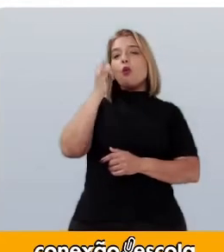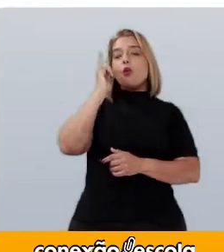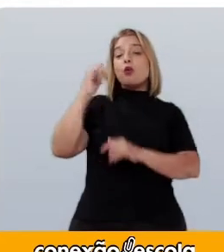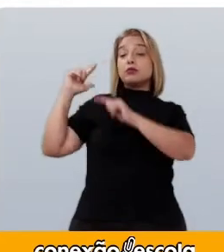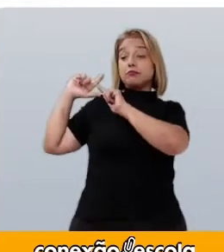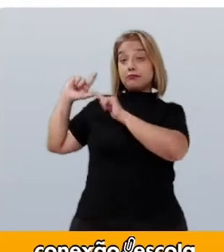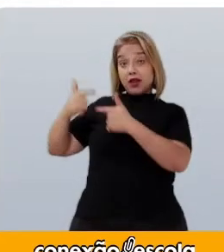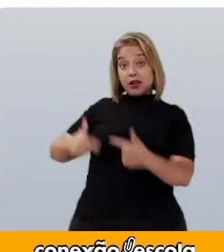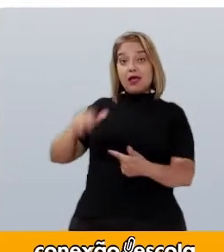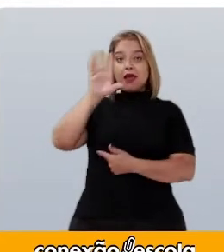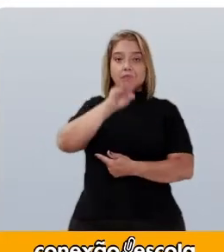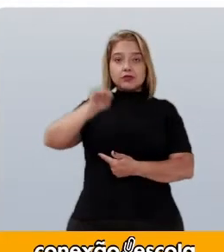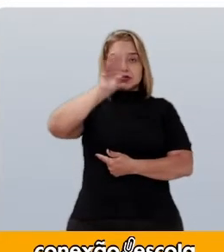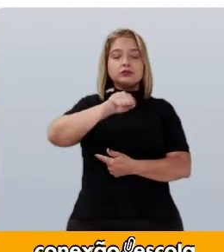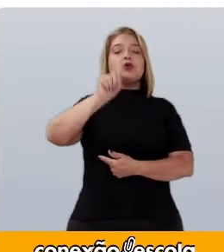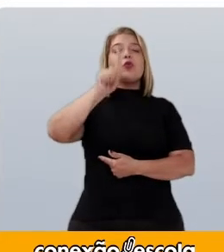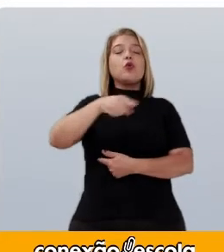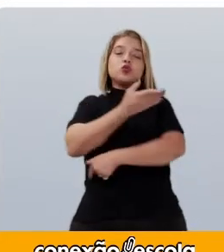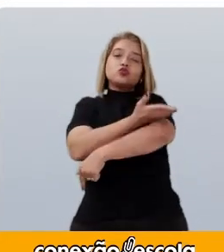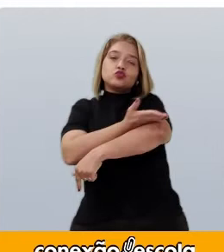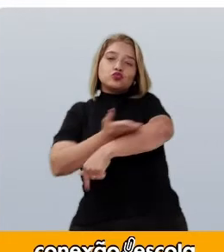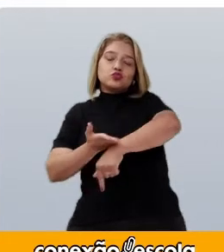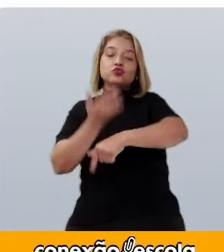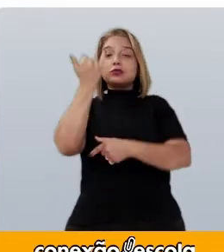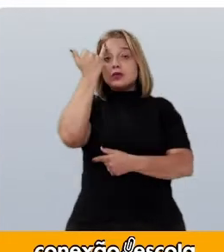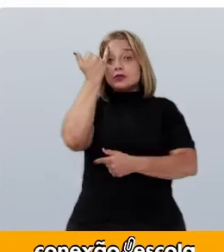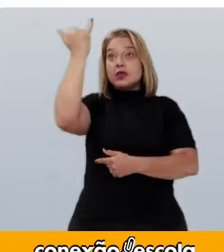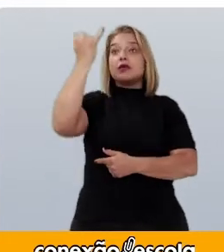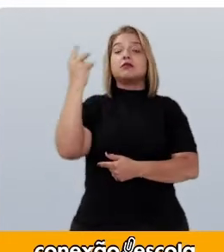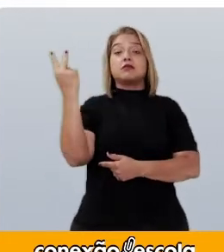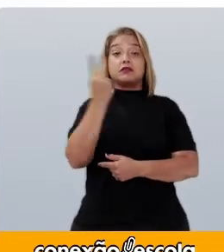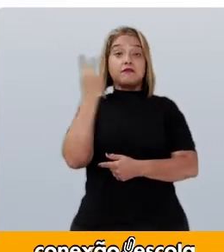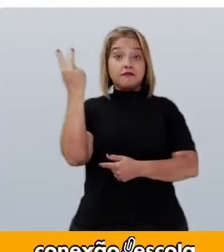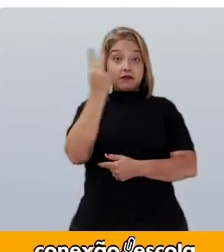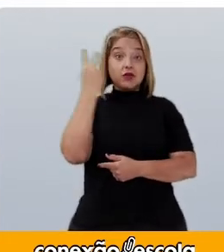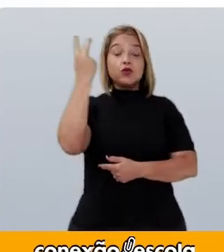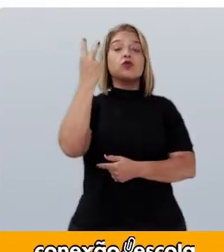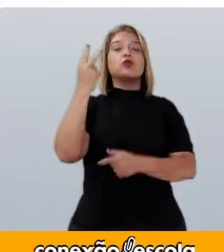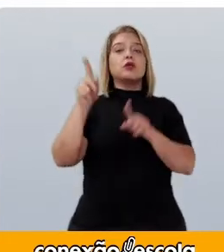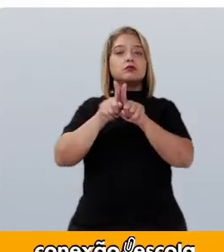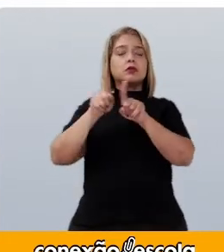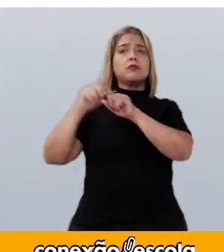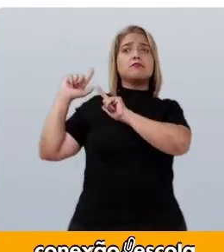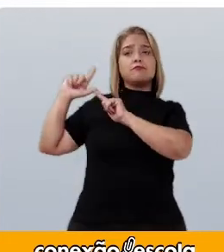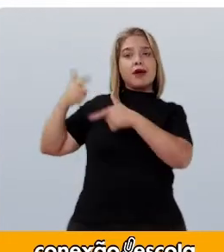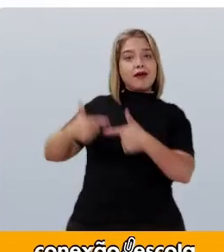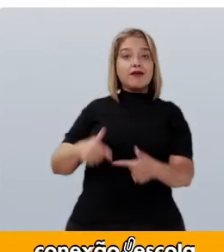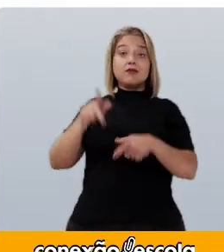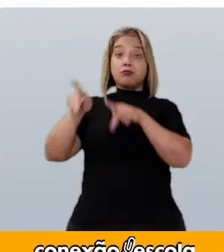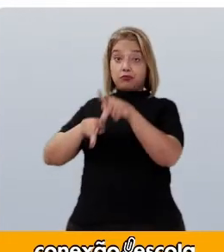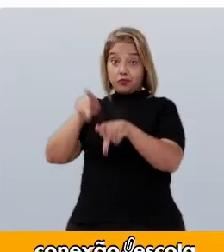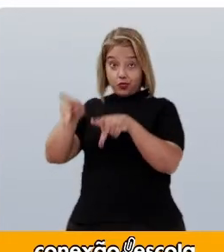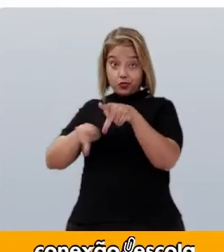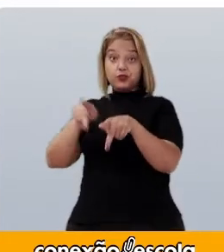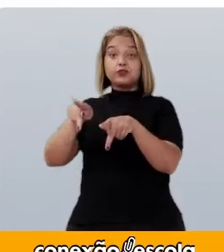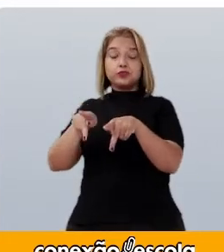trazem os costumes, as ideias, os valores, as tradições do povo.